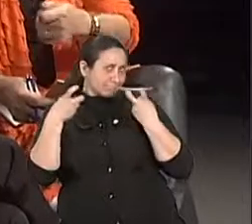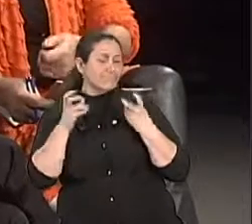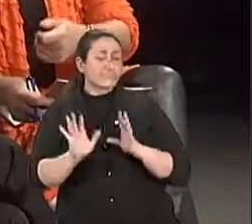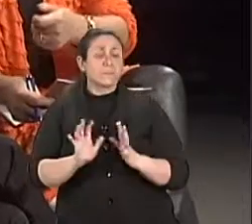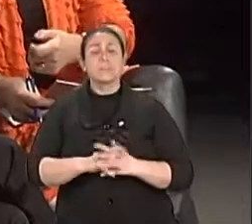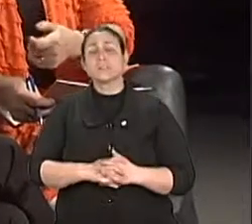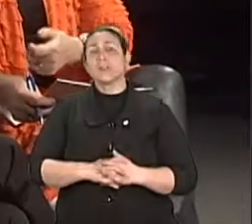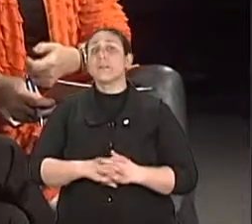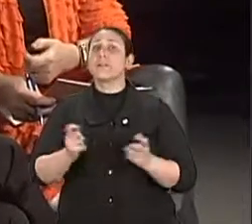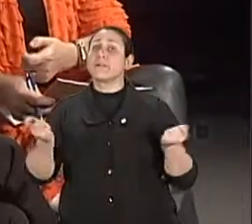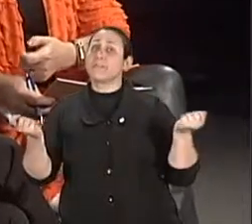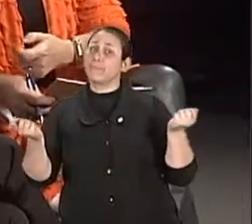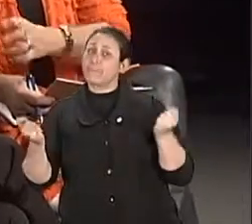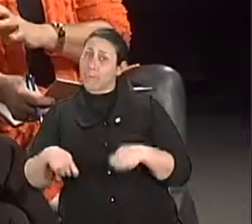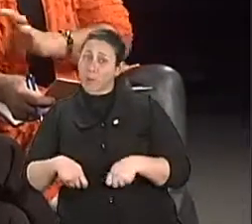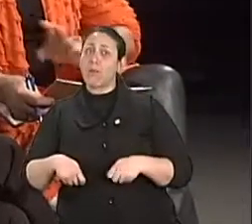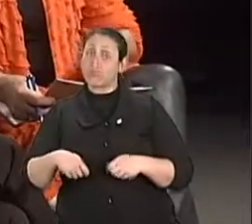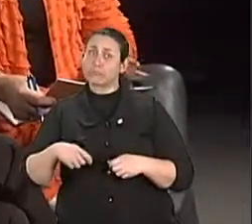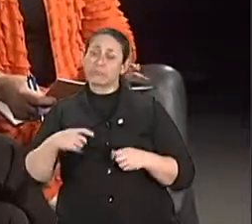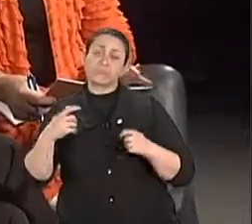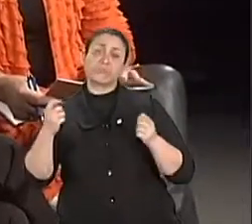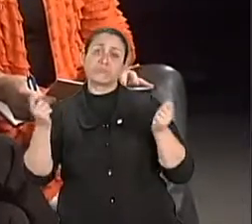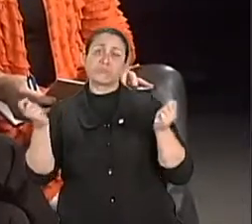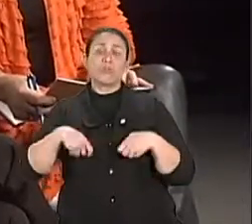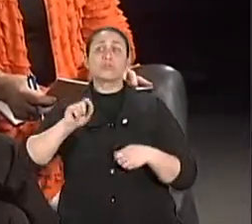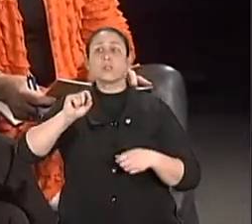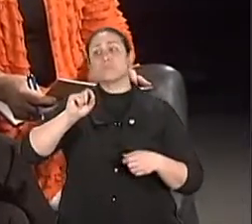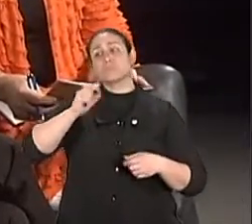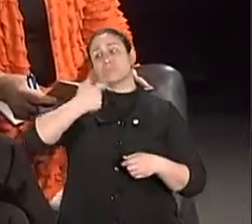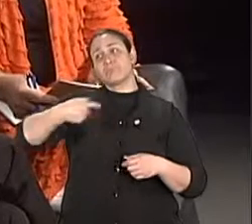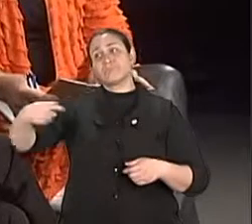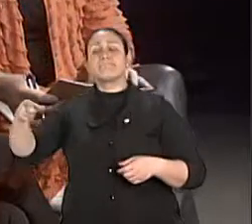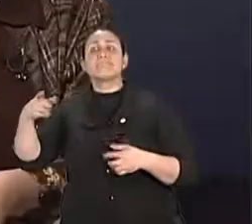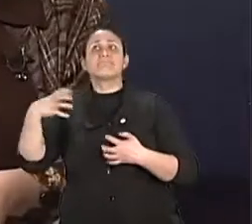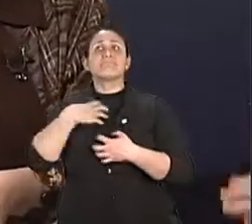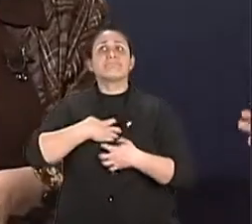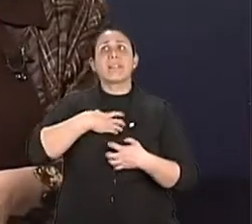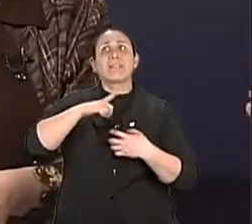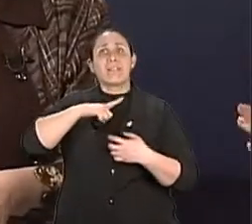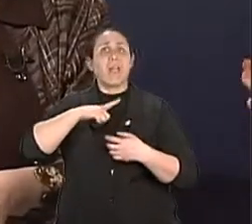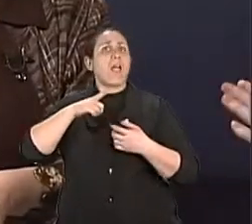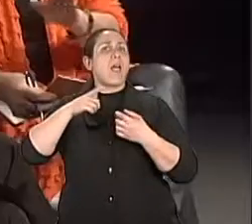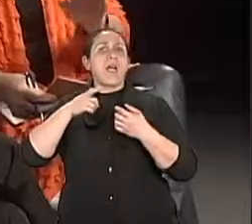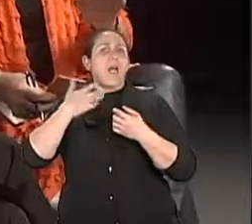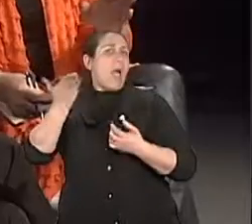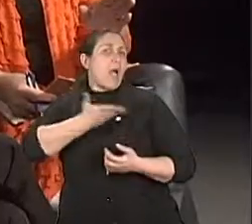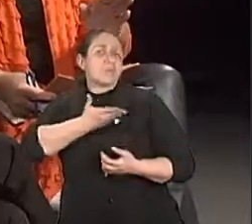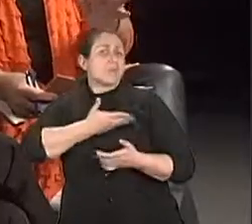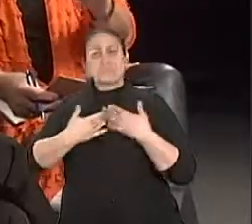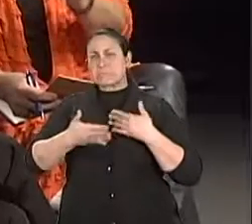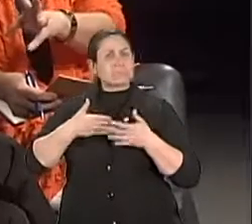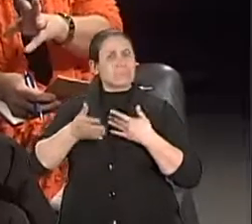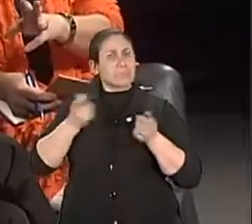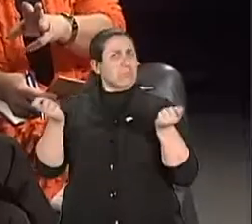que pode haver um resgate. Isso eu acho que é fundamental a gente pontuar pras pessoas. Com Com certeza. Não interessa o nível que estiver.